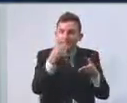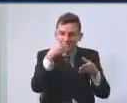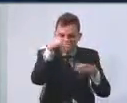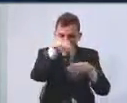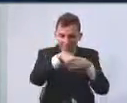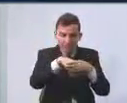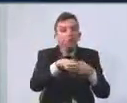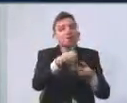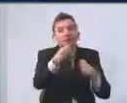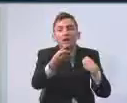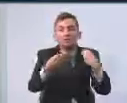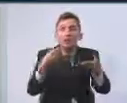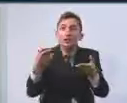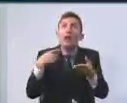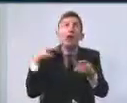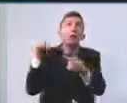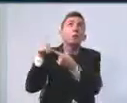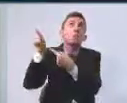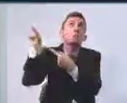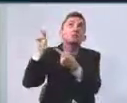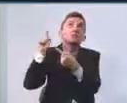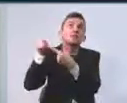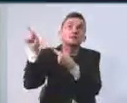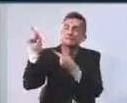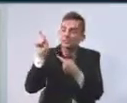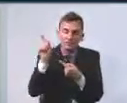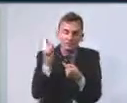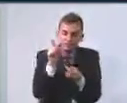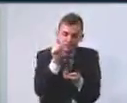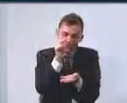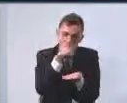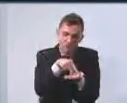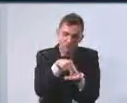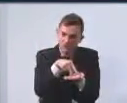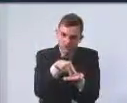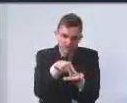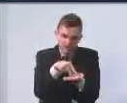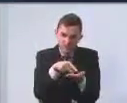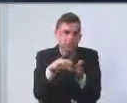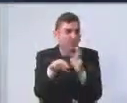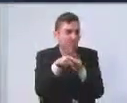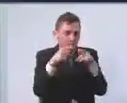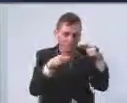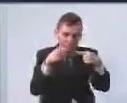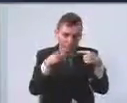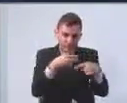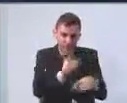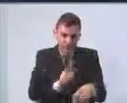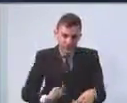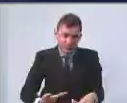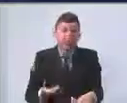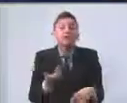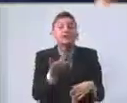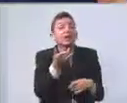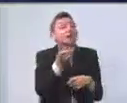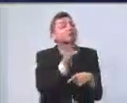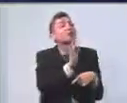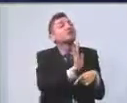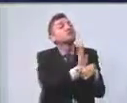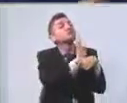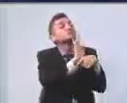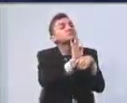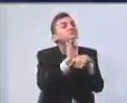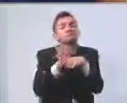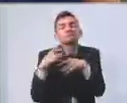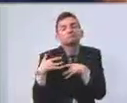executor da política pública da assistência social. Isso não é política pública da assistência social. Isso é assistencialismo, autistória,